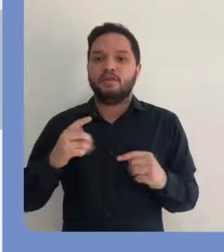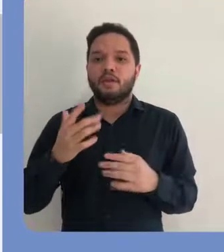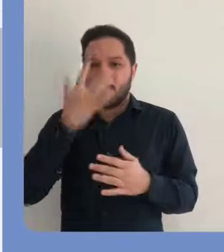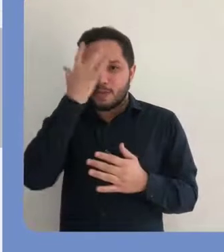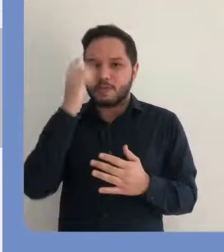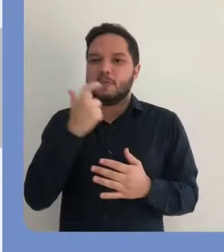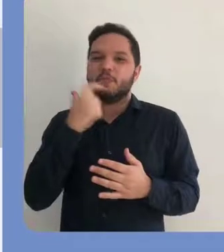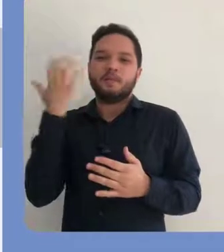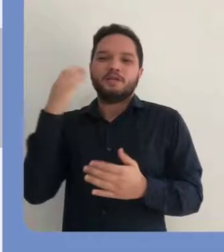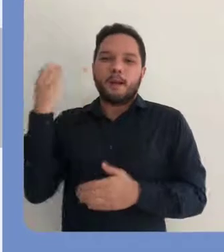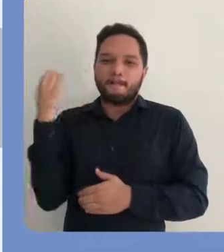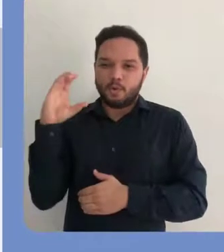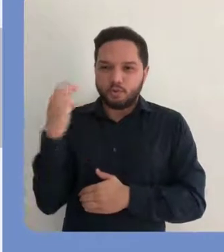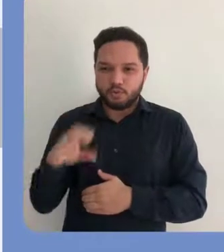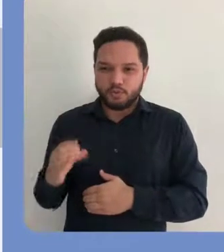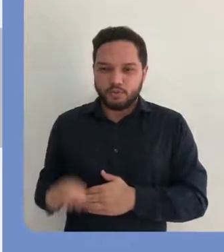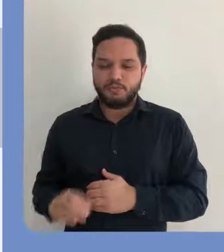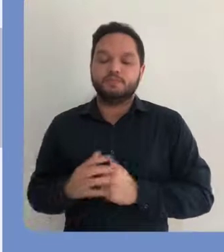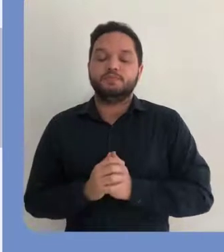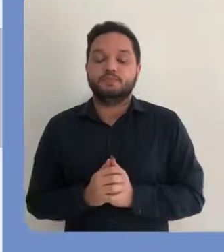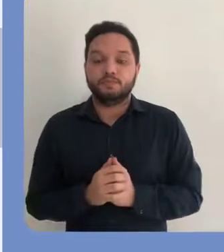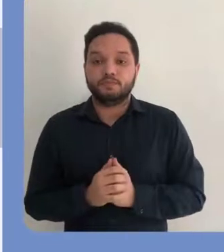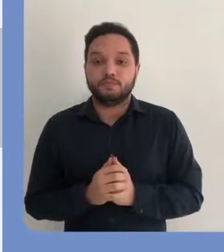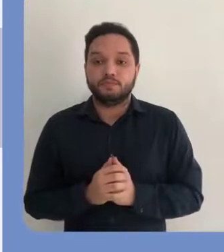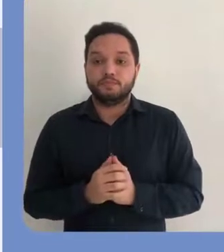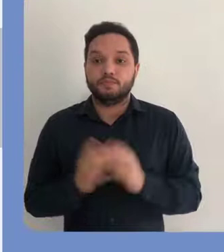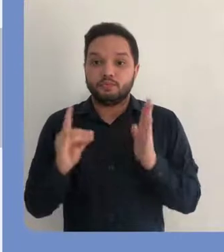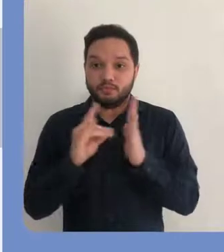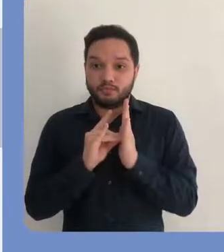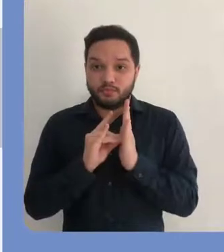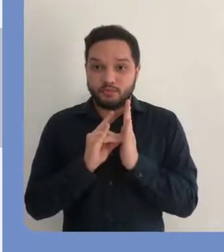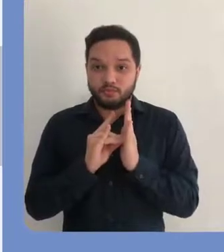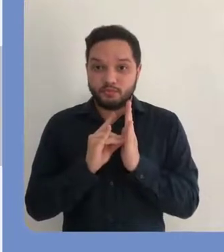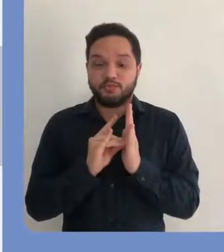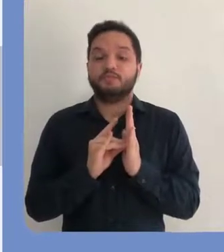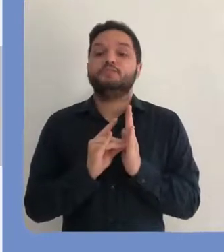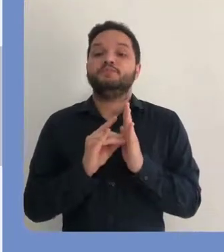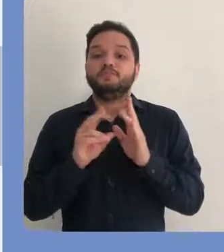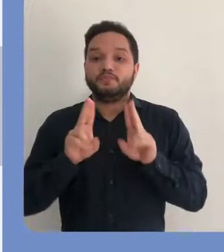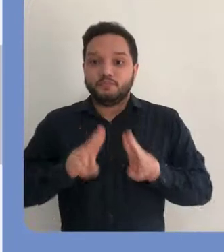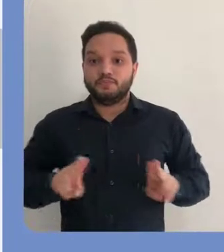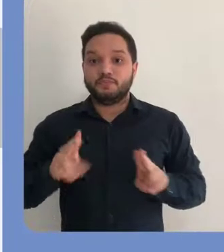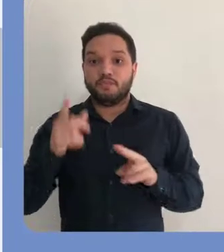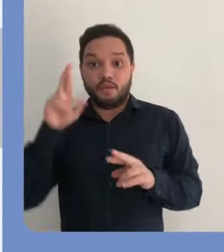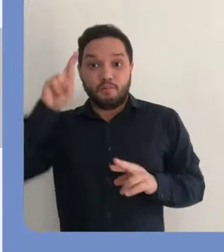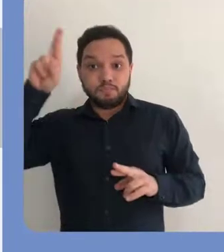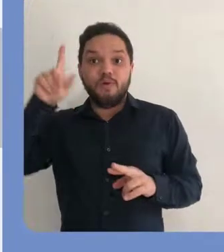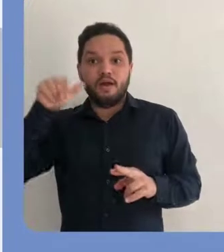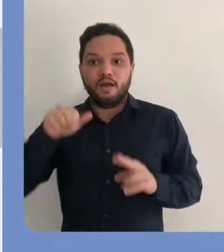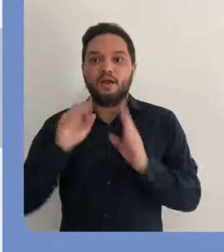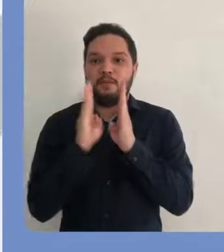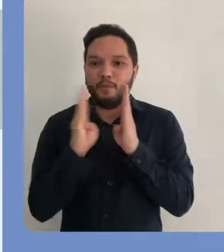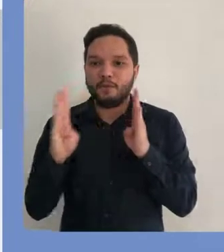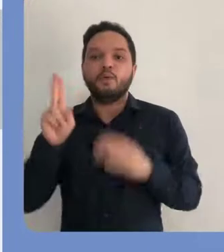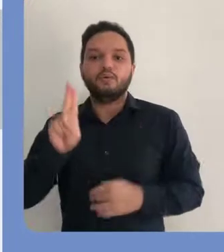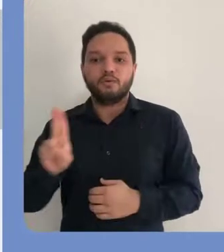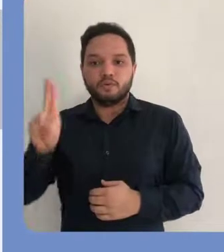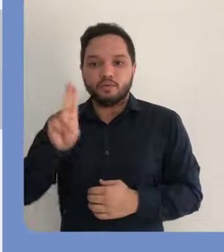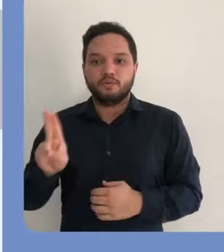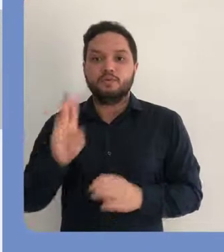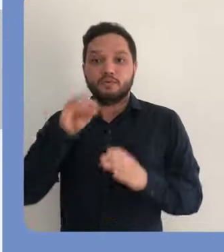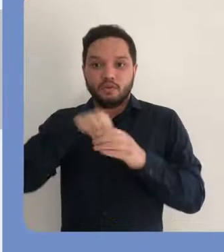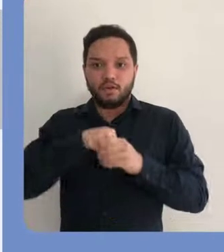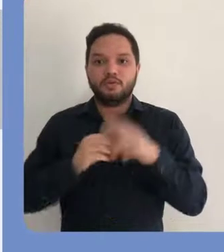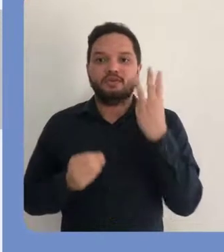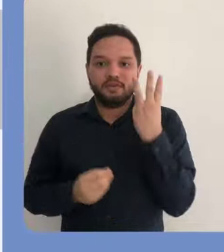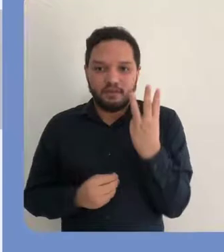repositório e também aqui tem uma parte de submissões recentes. O repositório institucional da UFSC é administrado pela